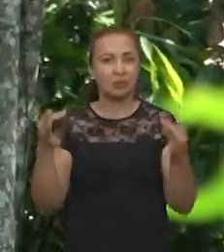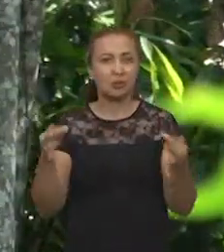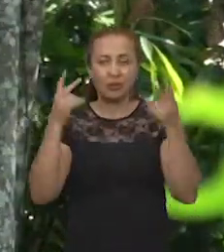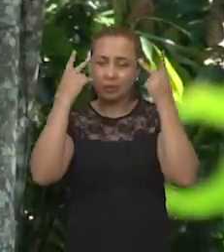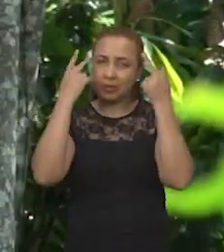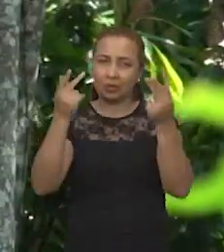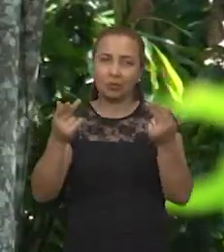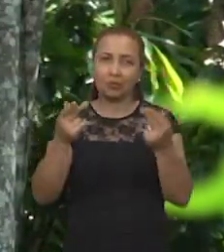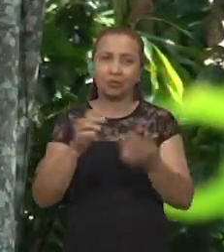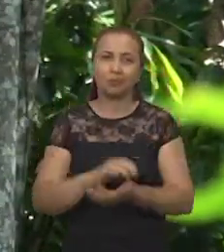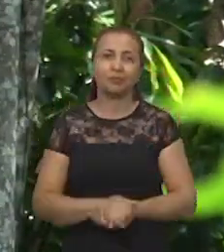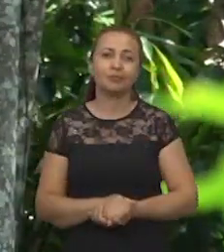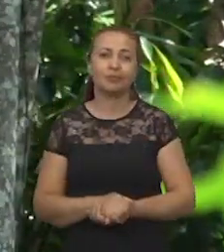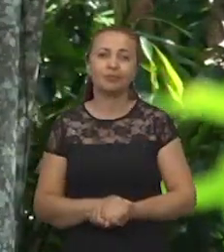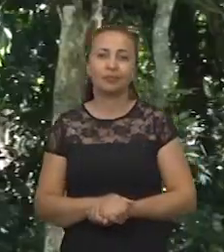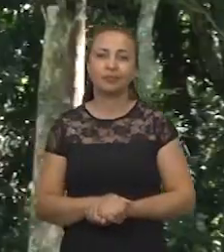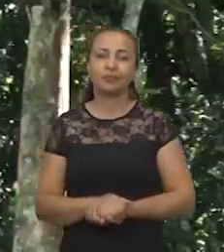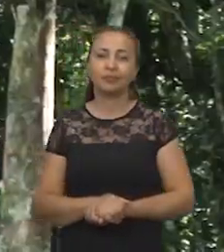regeneração natural.